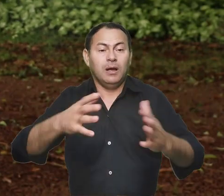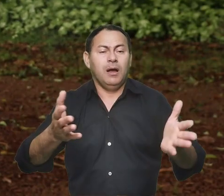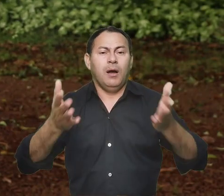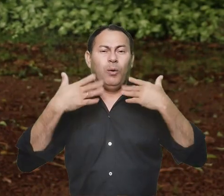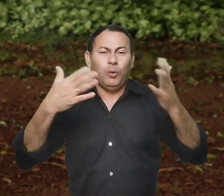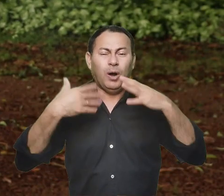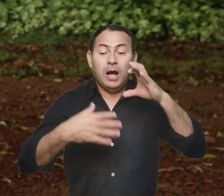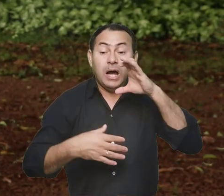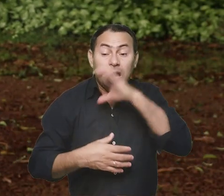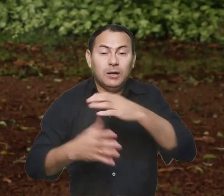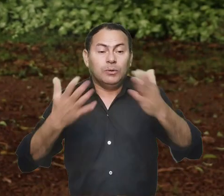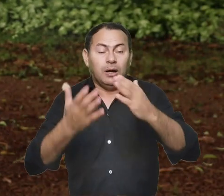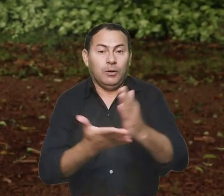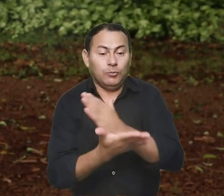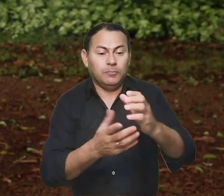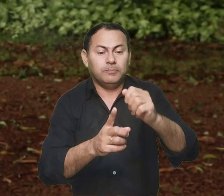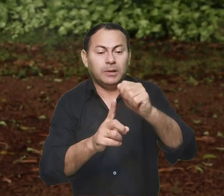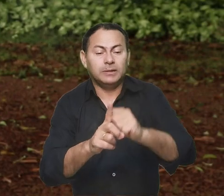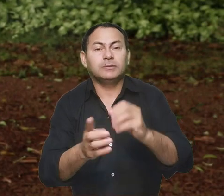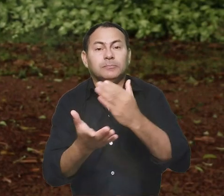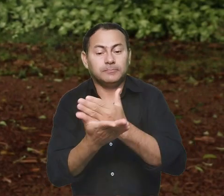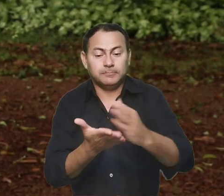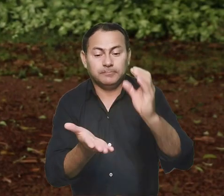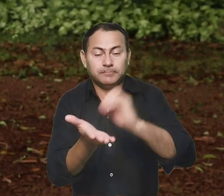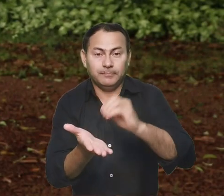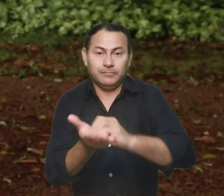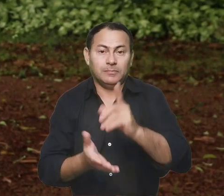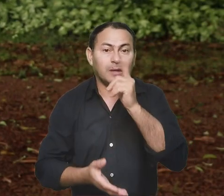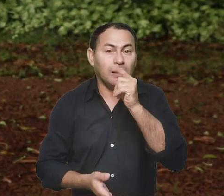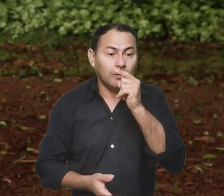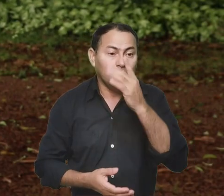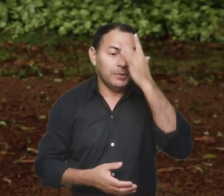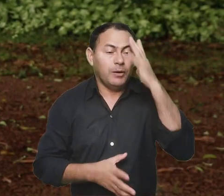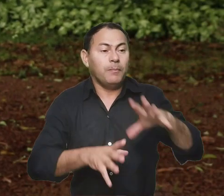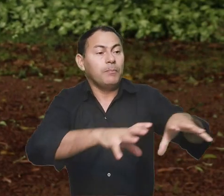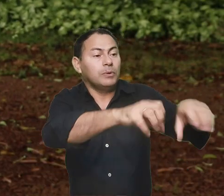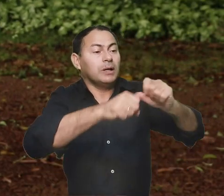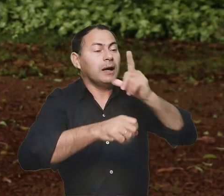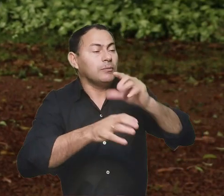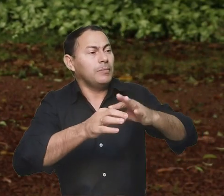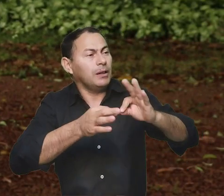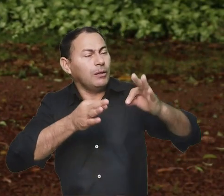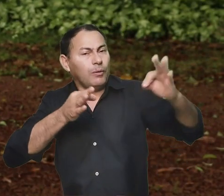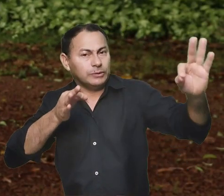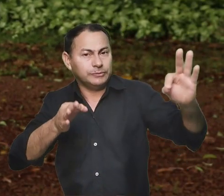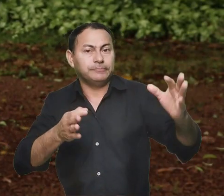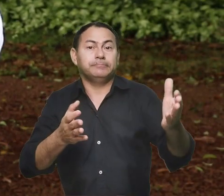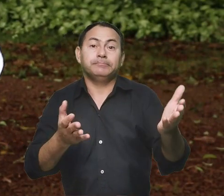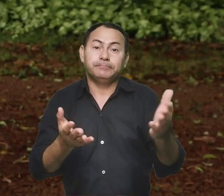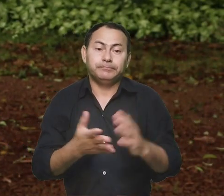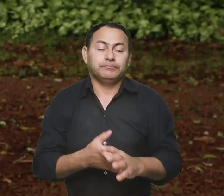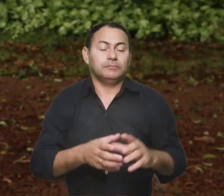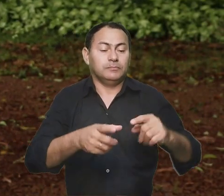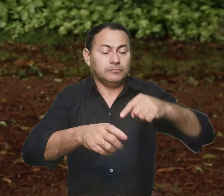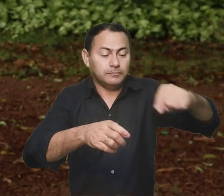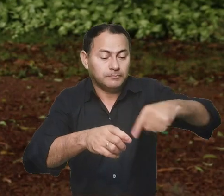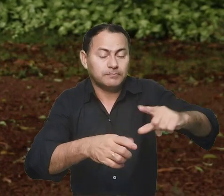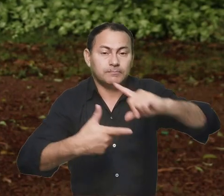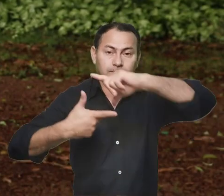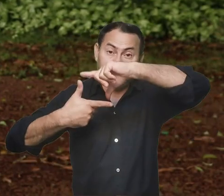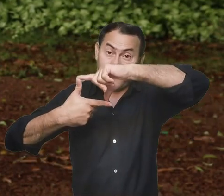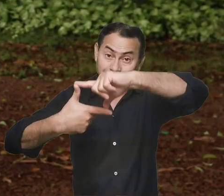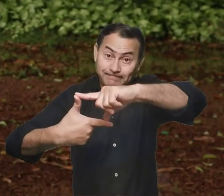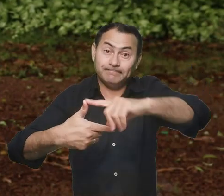E num calor intenso, depois de alguns meses, começa a faltar água. E as pessoas vão buscar água cada vez mais distante nos